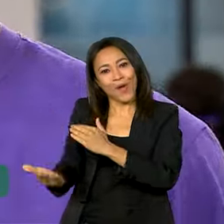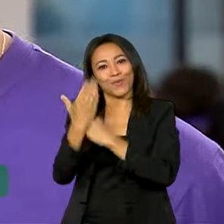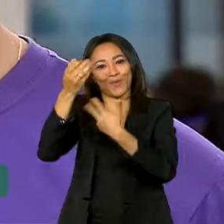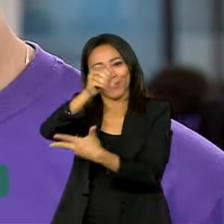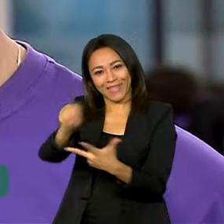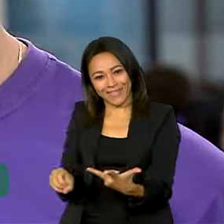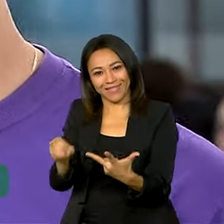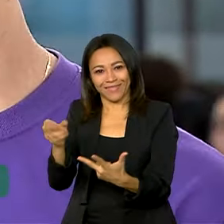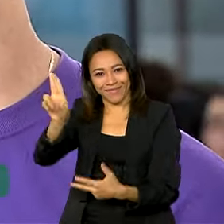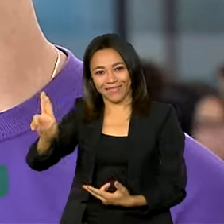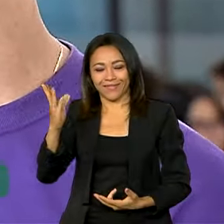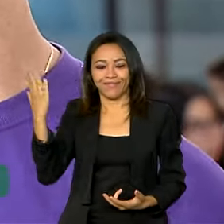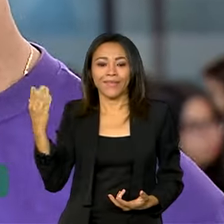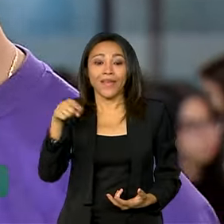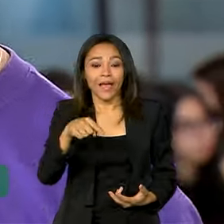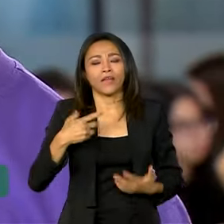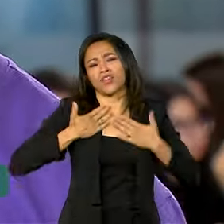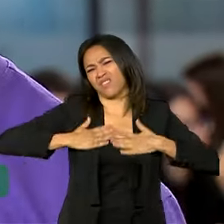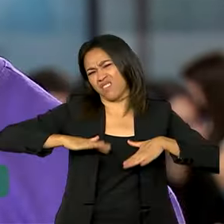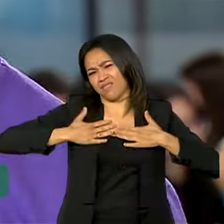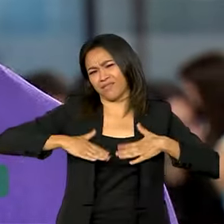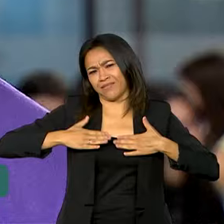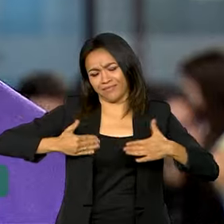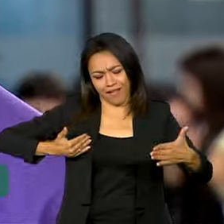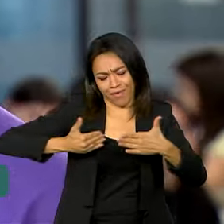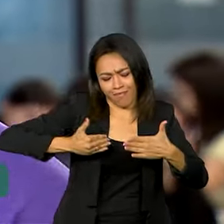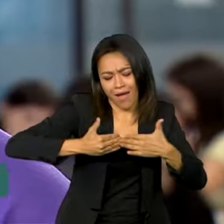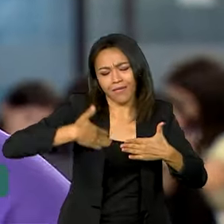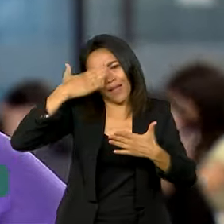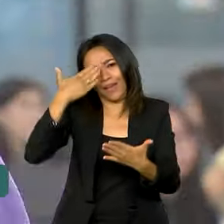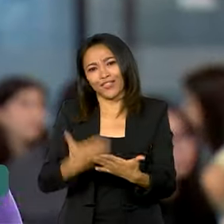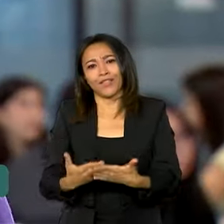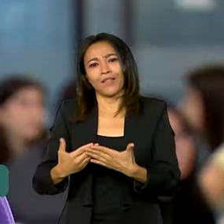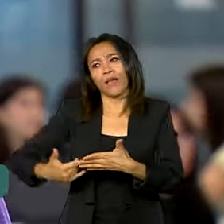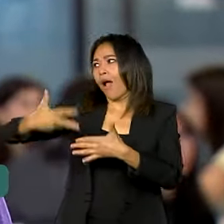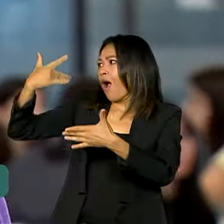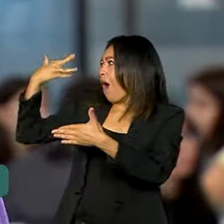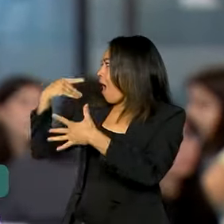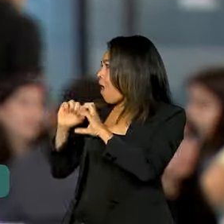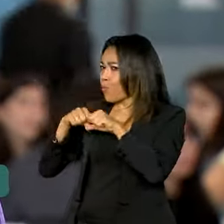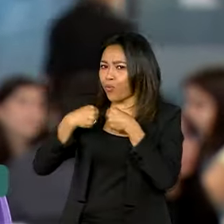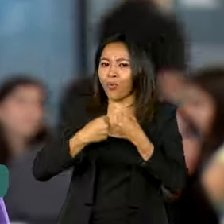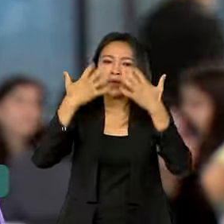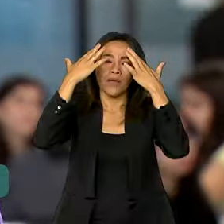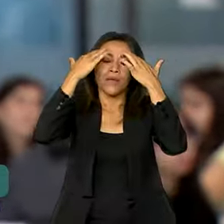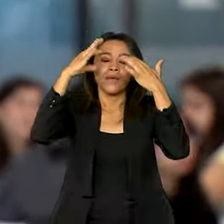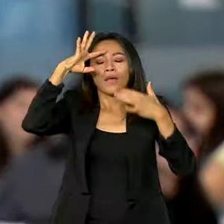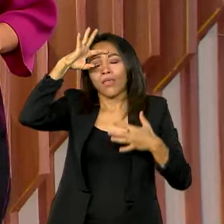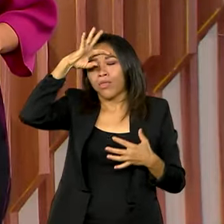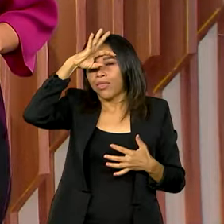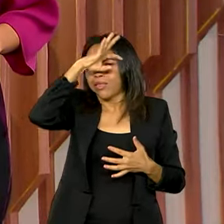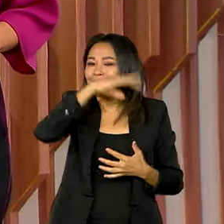O conselho para a reta final seria mais descanso, confiar no trabalho que você já fez e distrair a cabeça. Basicamente é isso mesmo.